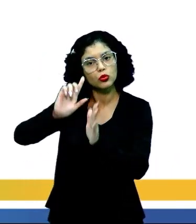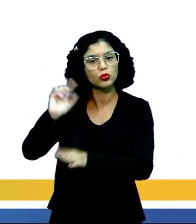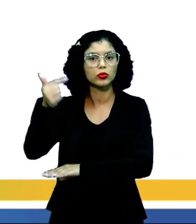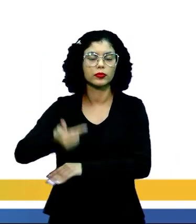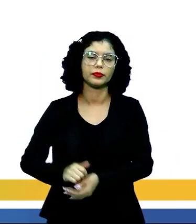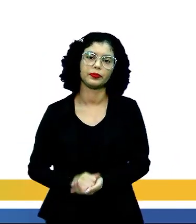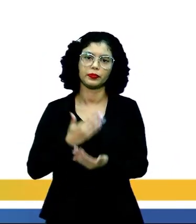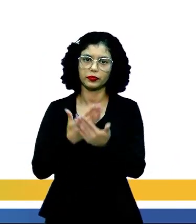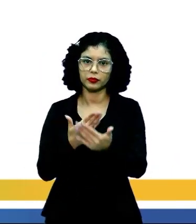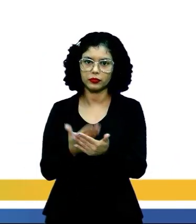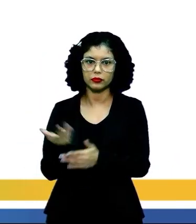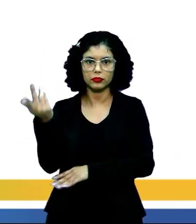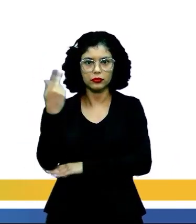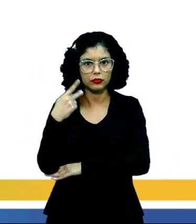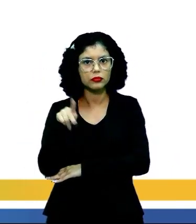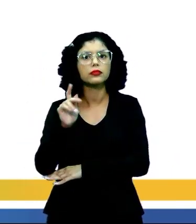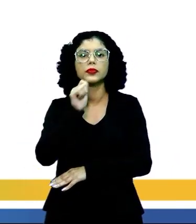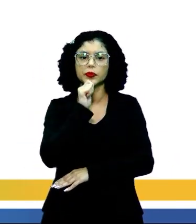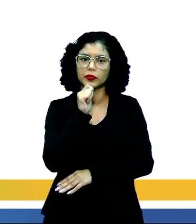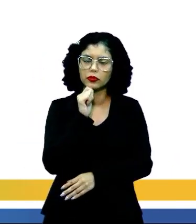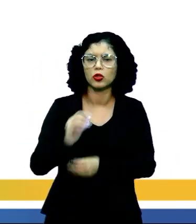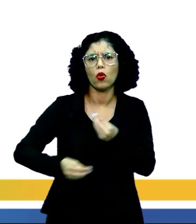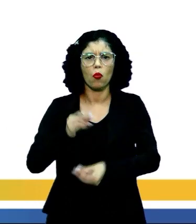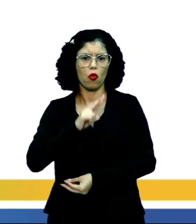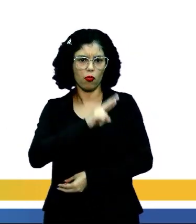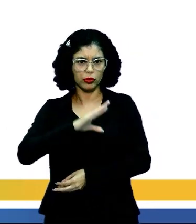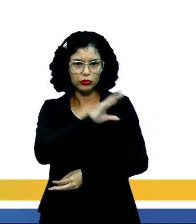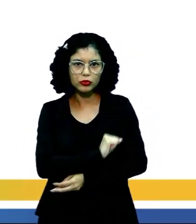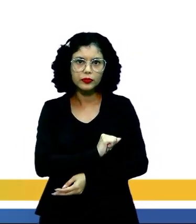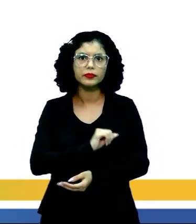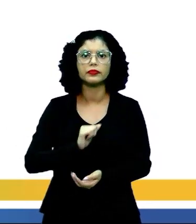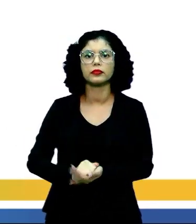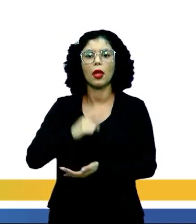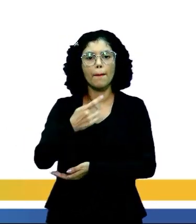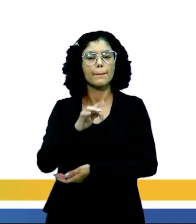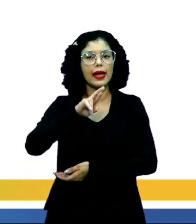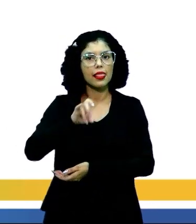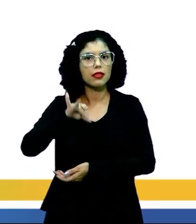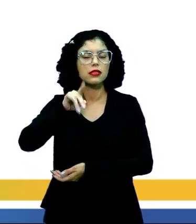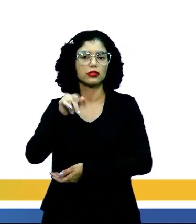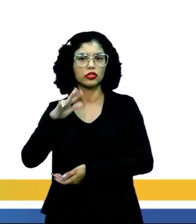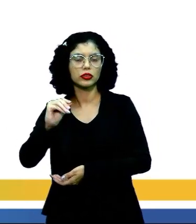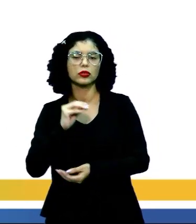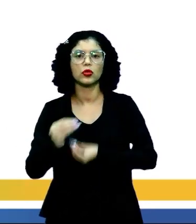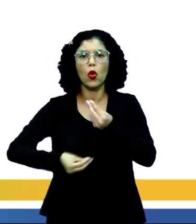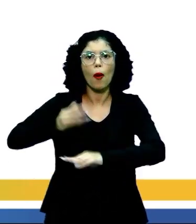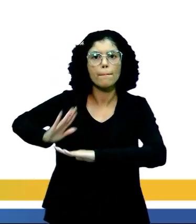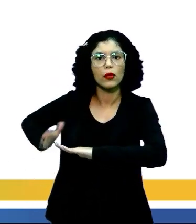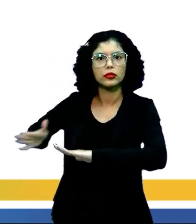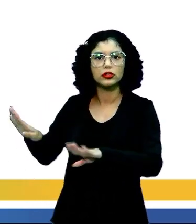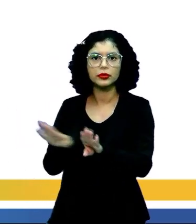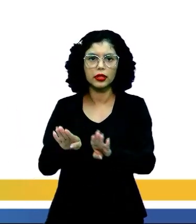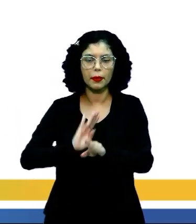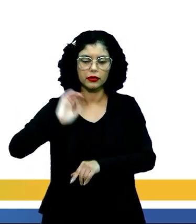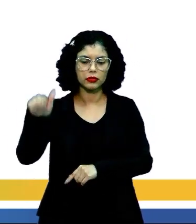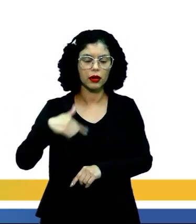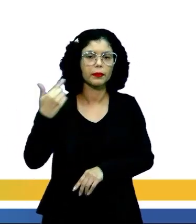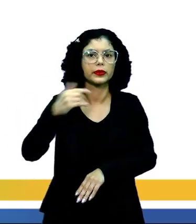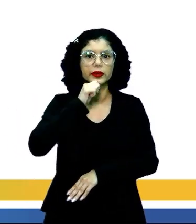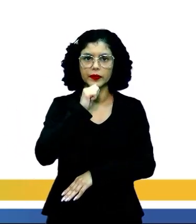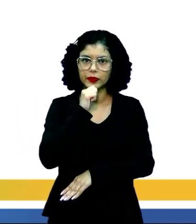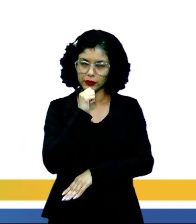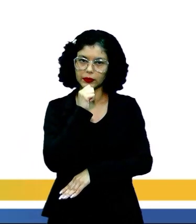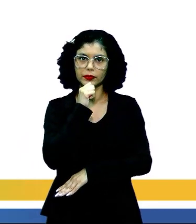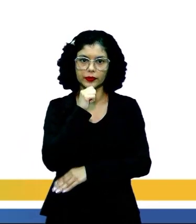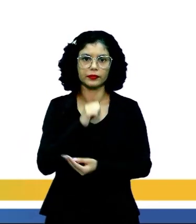estudaram. Ele não é um período como o romantismo, como o parnasianismo, como o modernismo que vem após esse